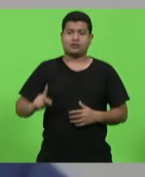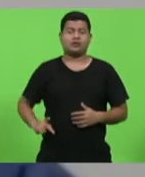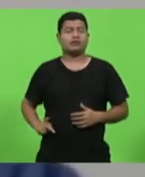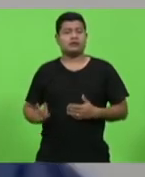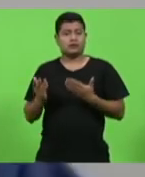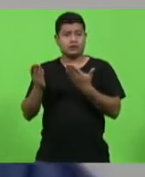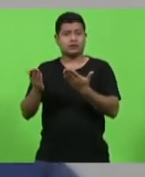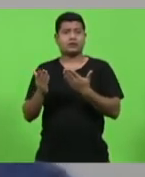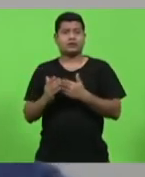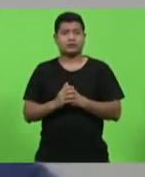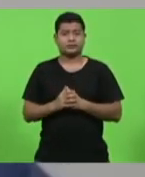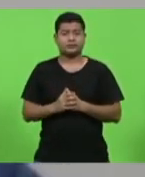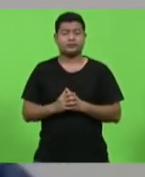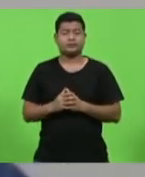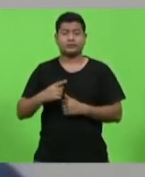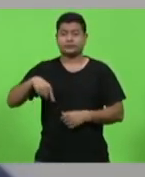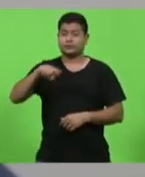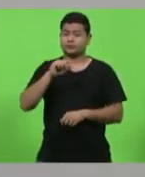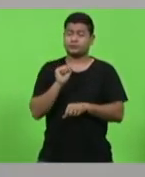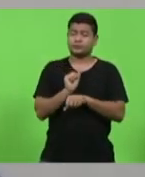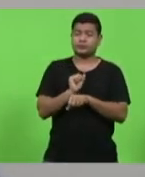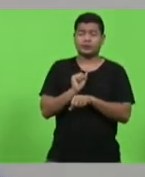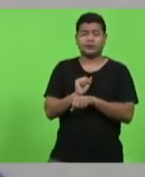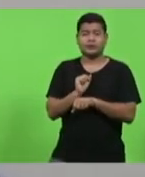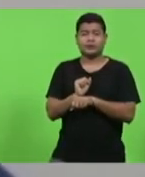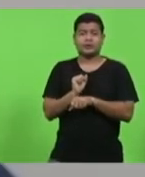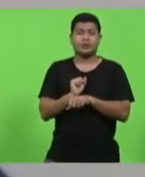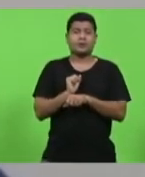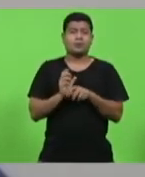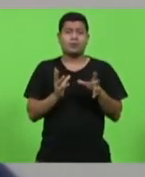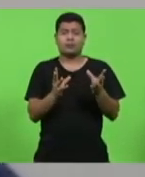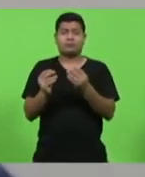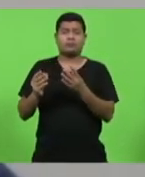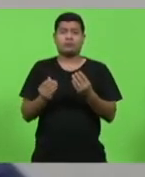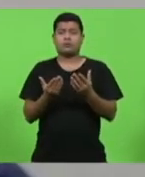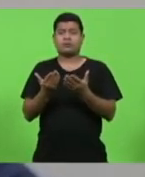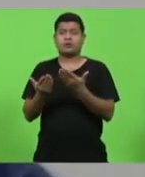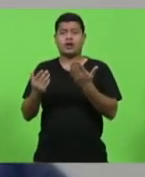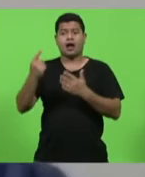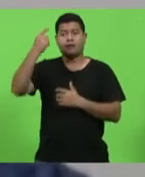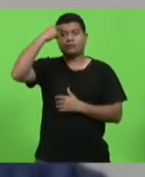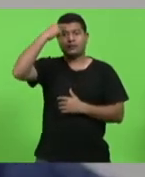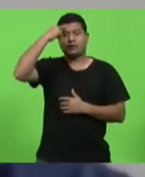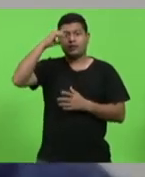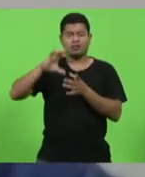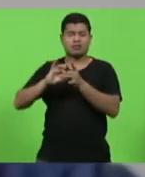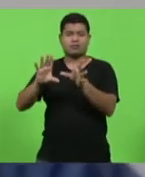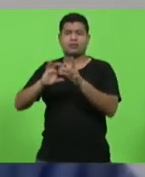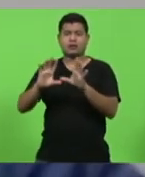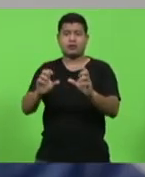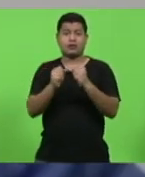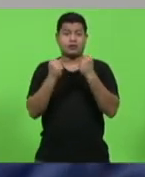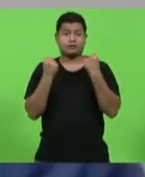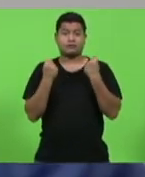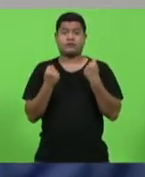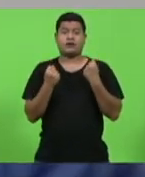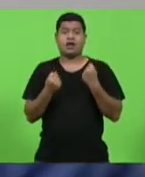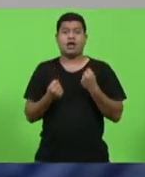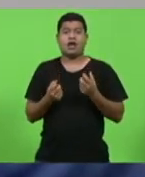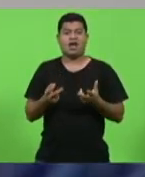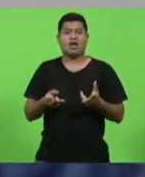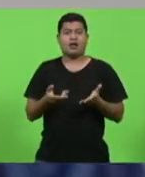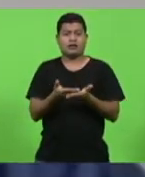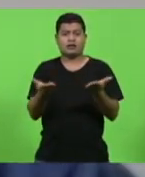esperamos que muitos neoliberais que defendem a exploração de